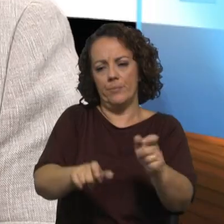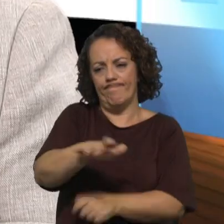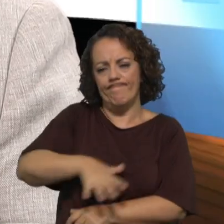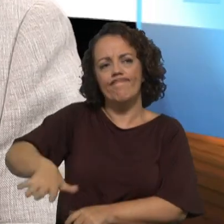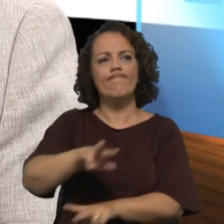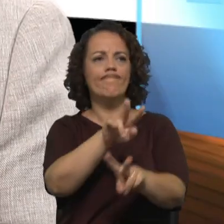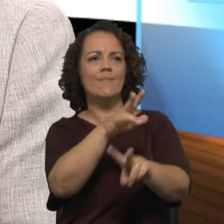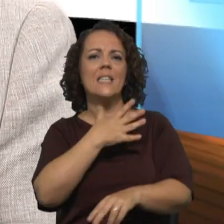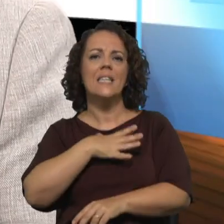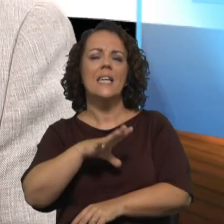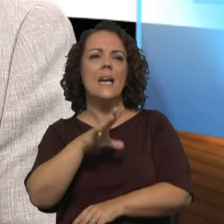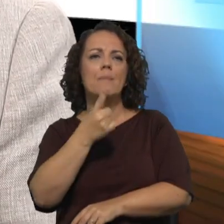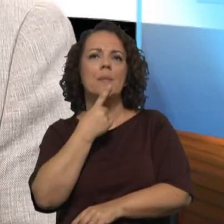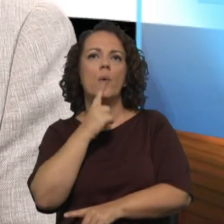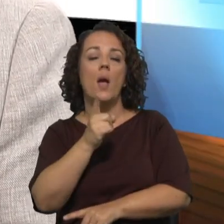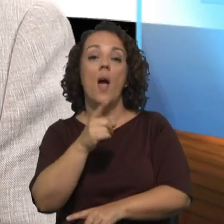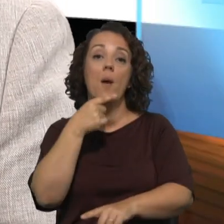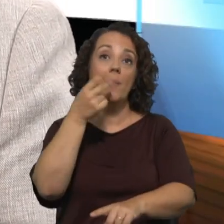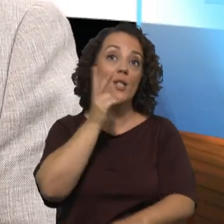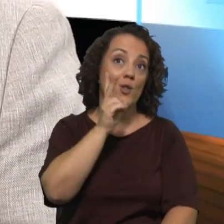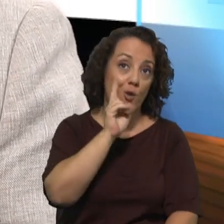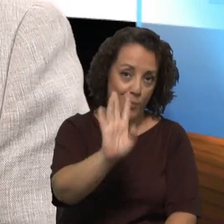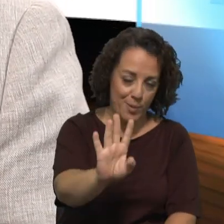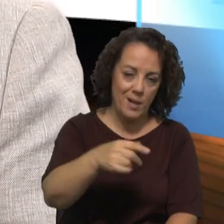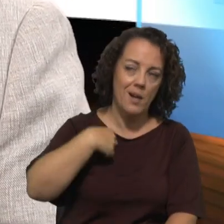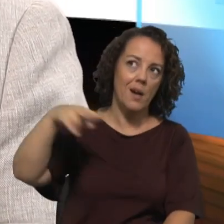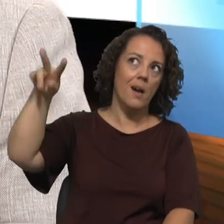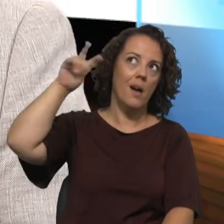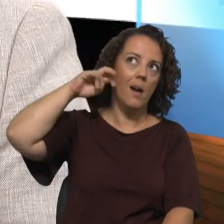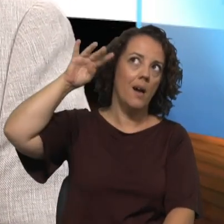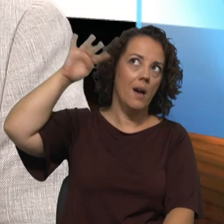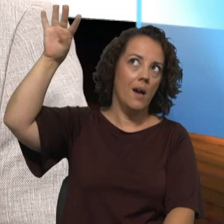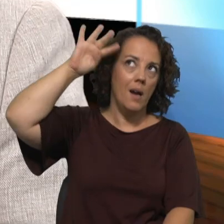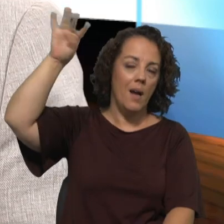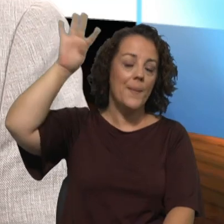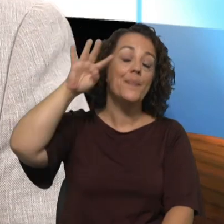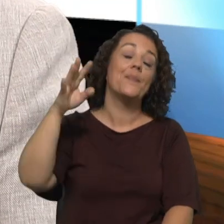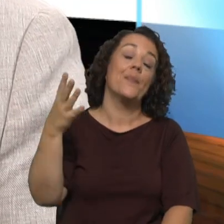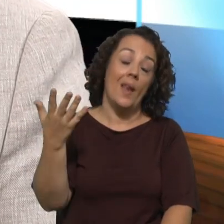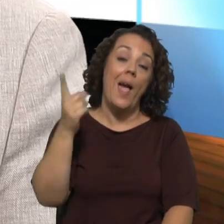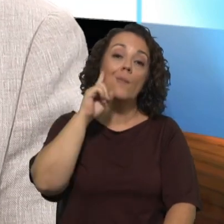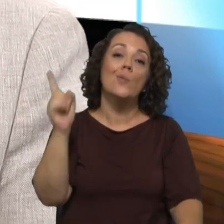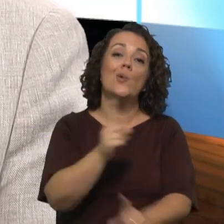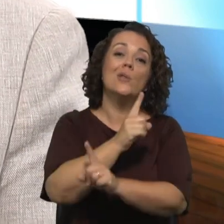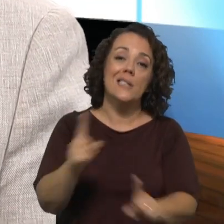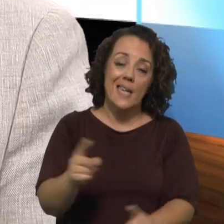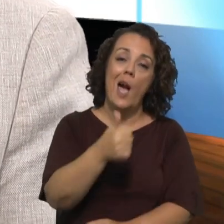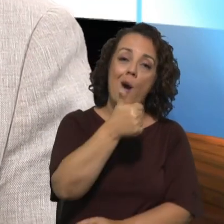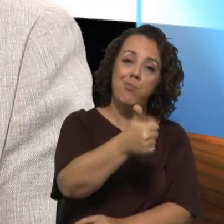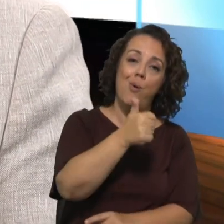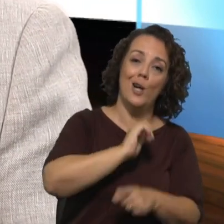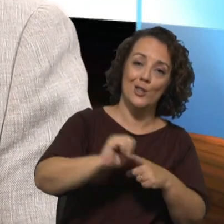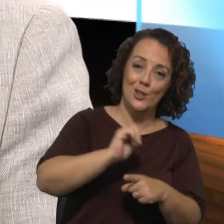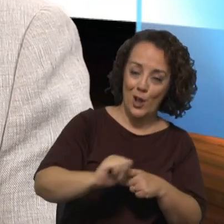Eu peço desculpa, mas, de repente, comecei a ouvir a música da Vanessa, da Mata Boa Sorte, porque tem a ver com as expectativas irreais. E a